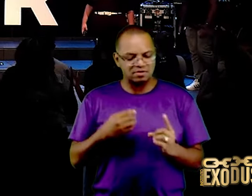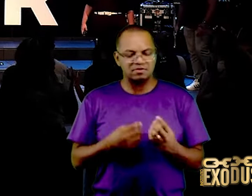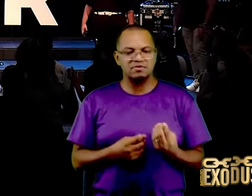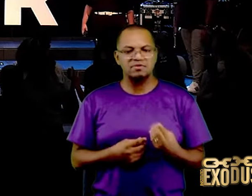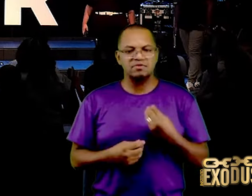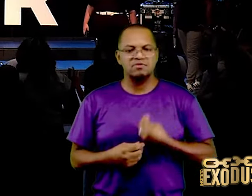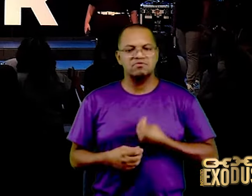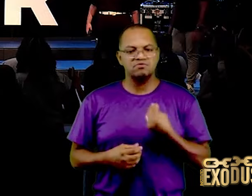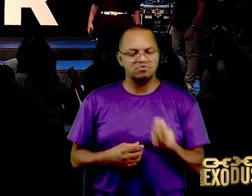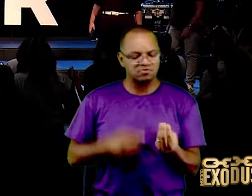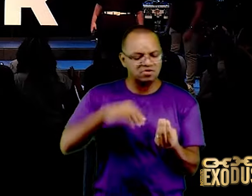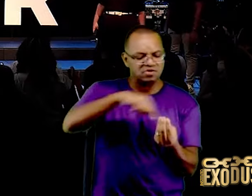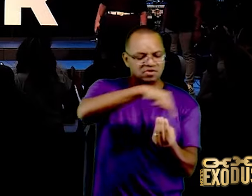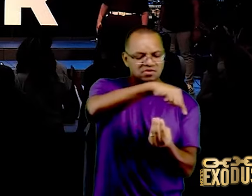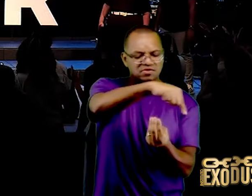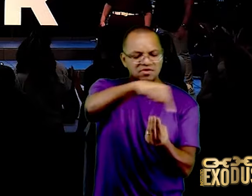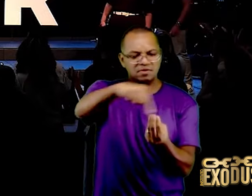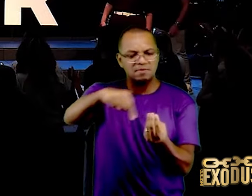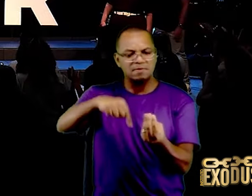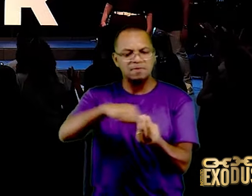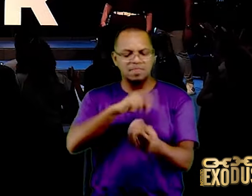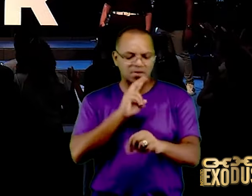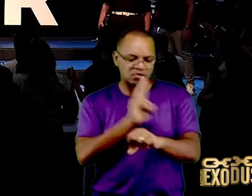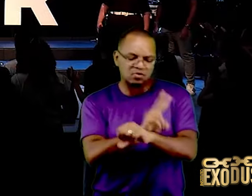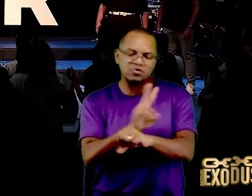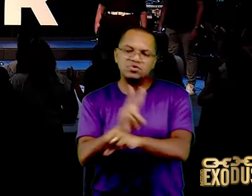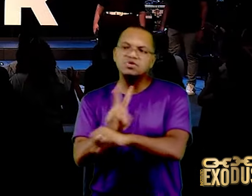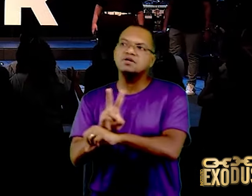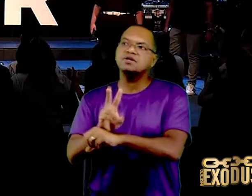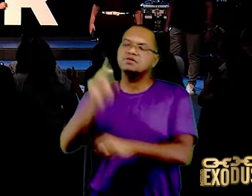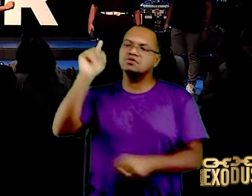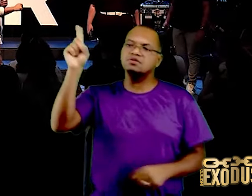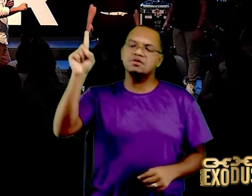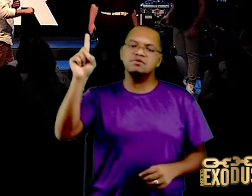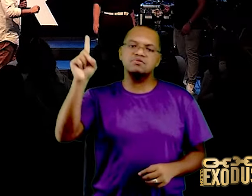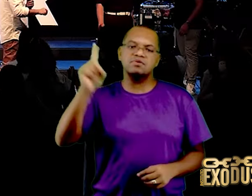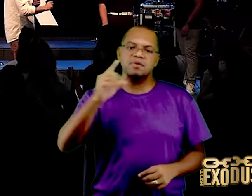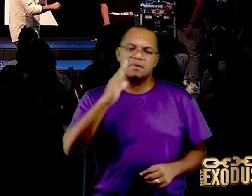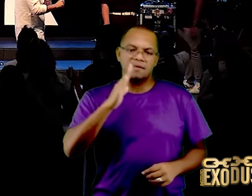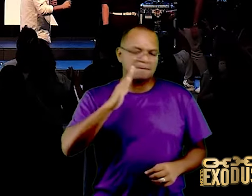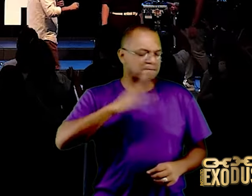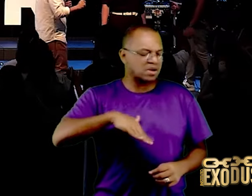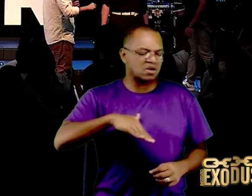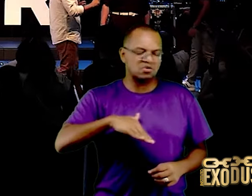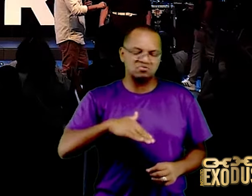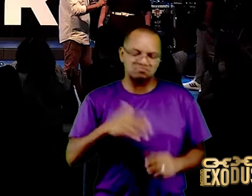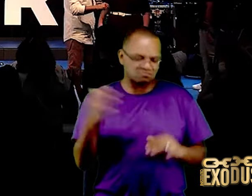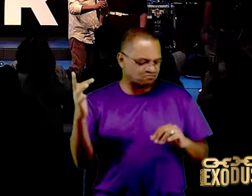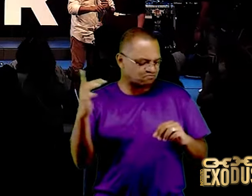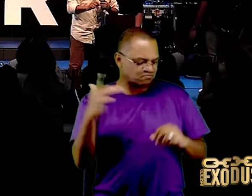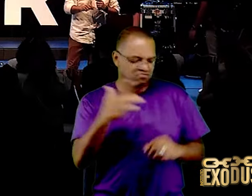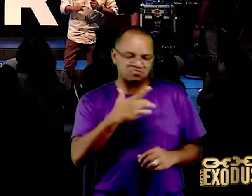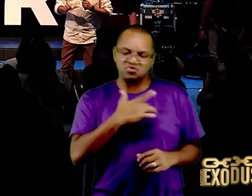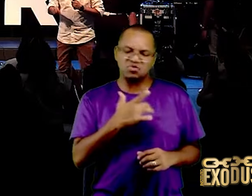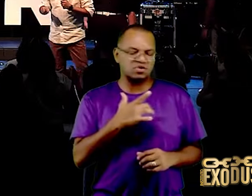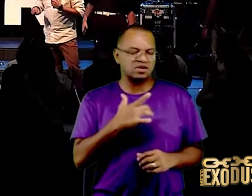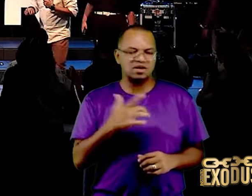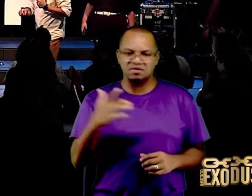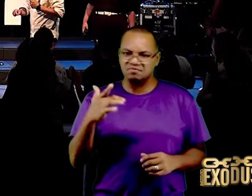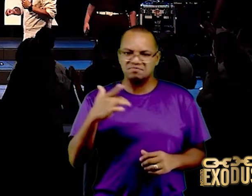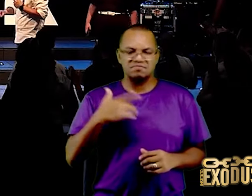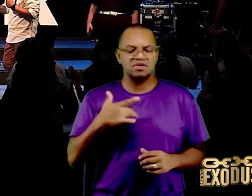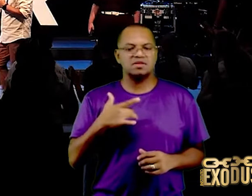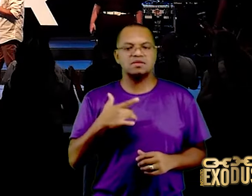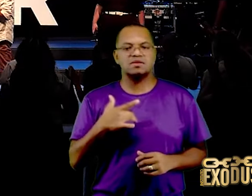a proteção do Senhor, diga assim, nenhum mal me tocará, nenhuma arma preparada do inferno,